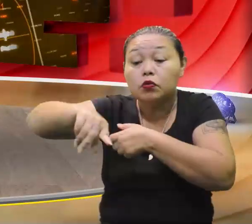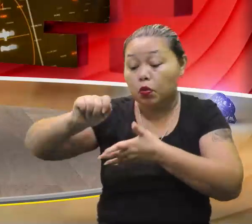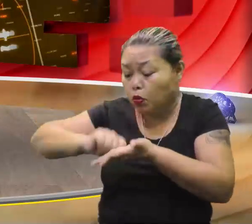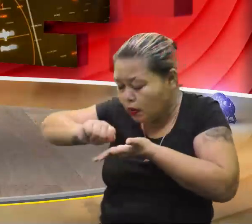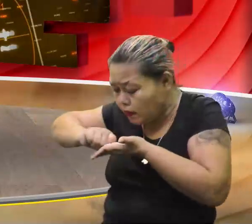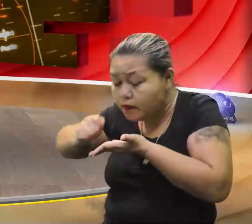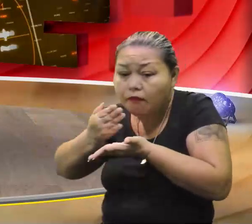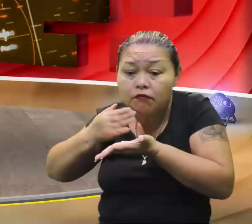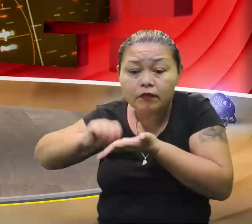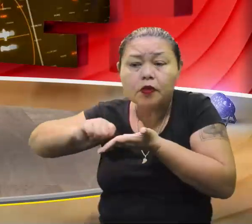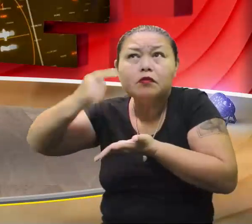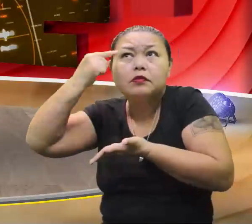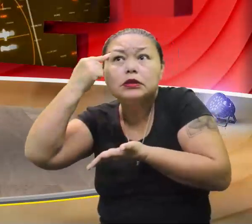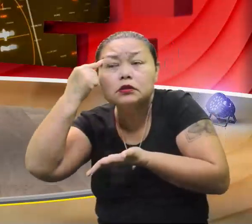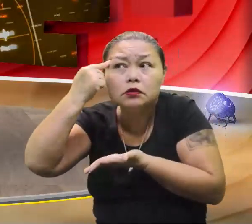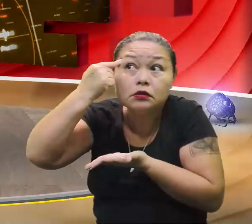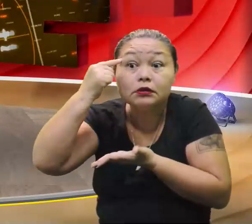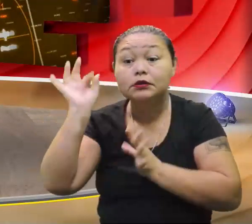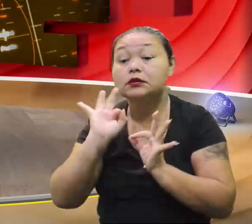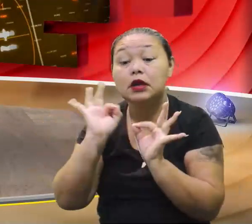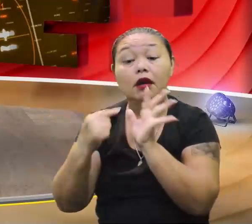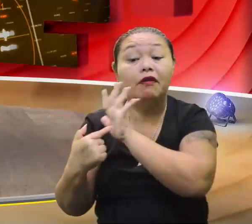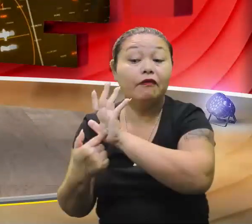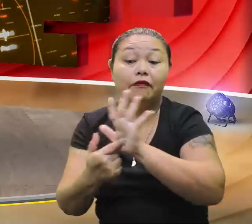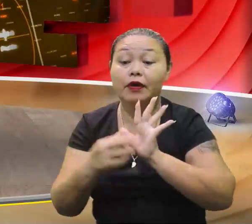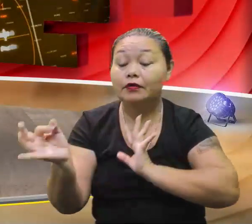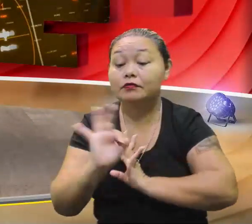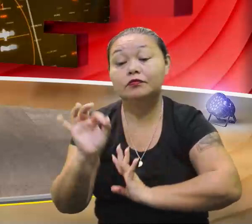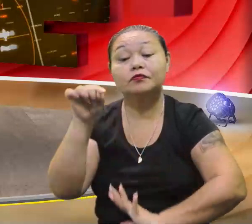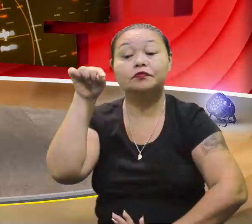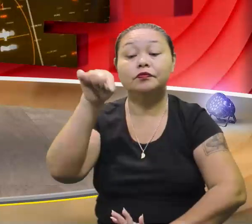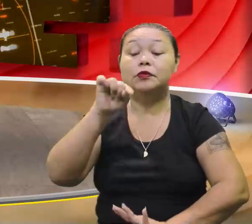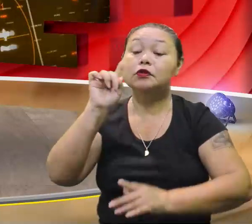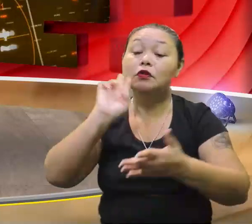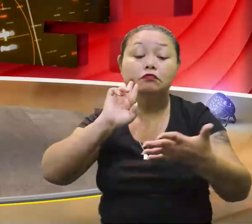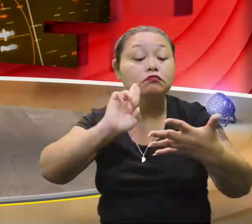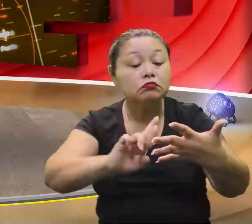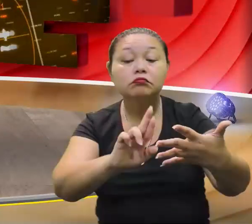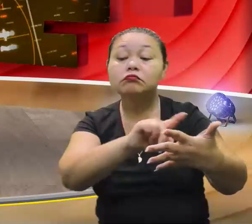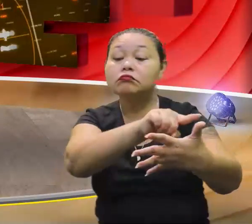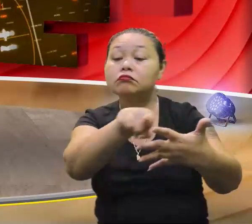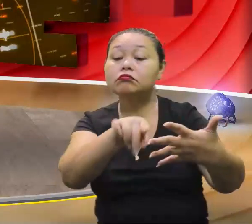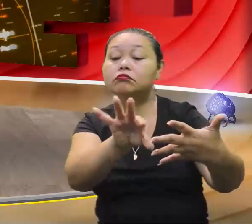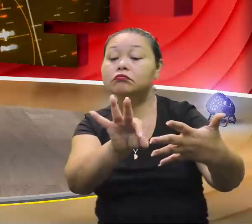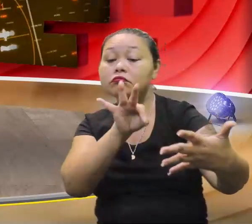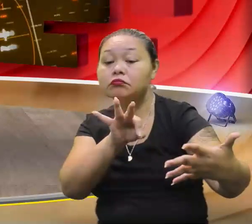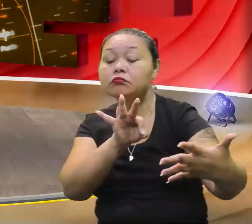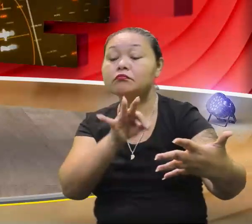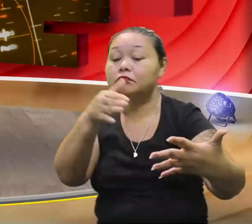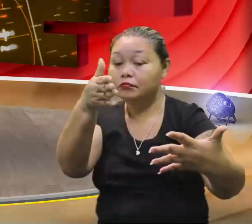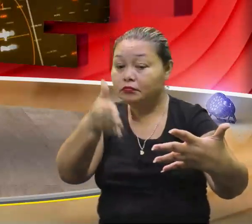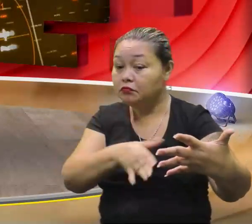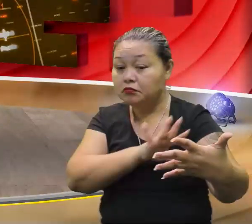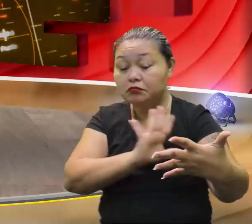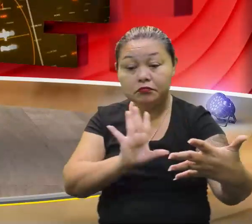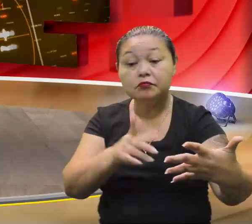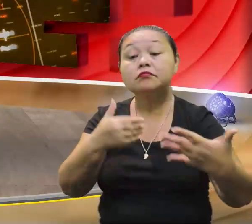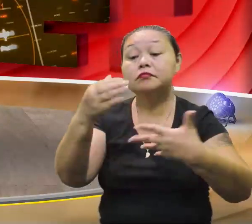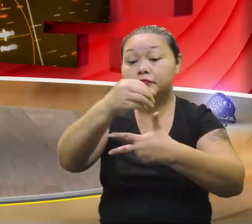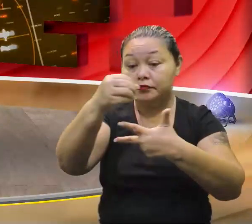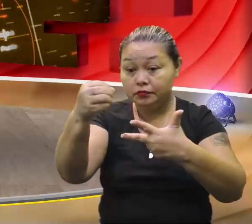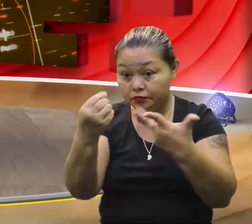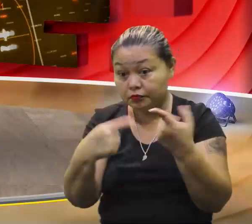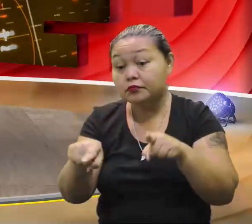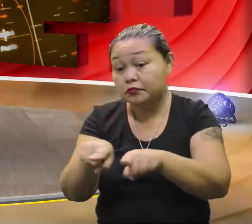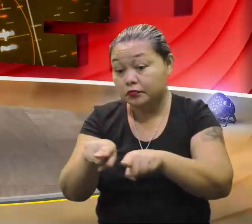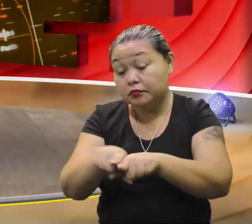rabiscou, o que você pensou, ninguém vai enxergar isso. Só o produto final lá, que é a alternativa correta lá no gabarito. O Enem também trabalha